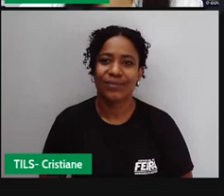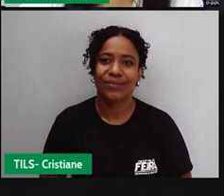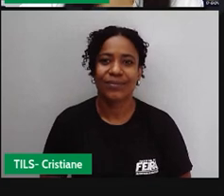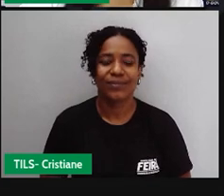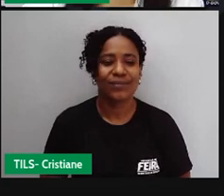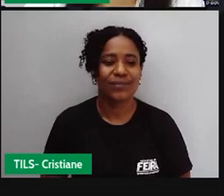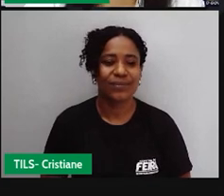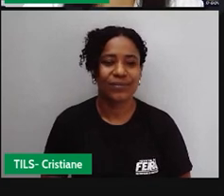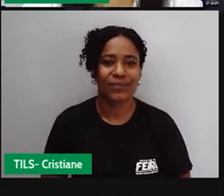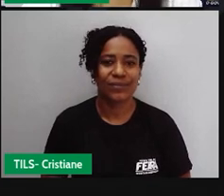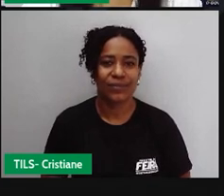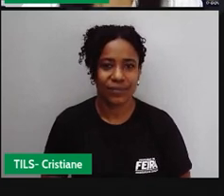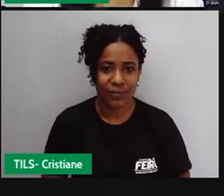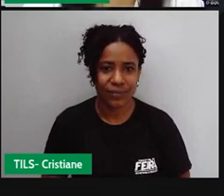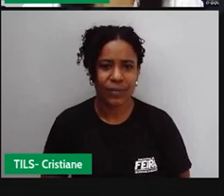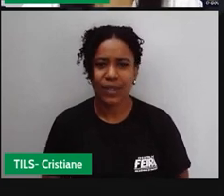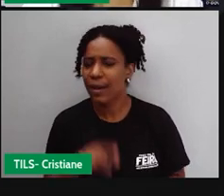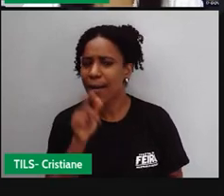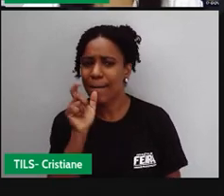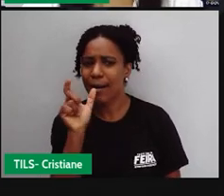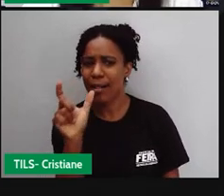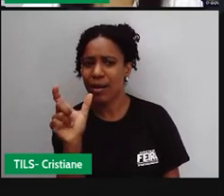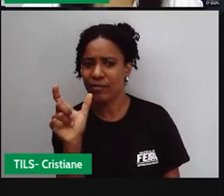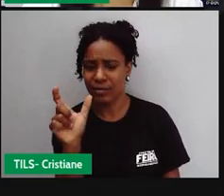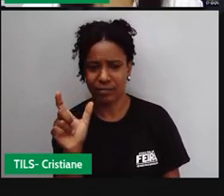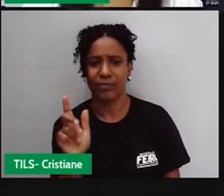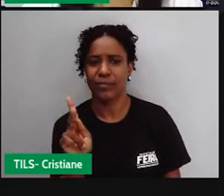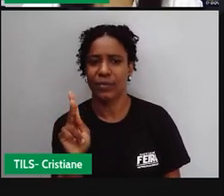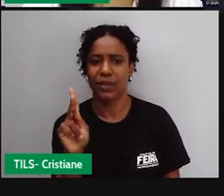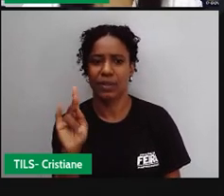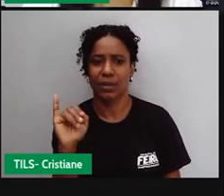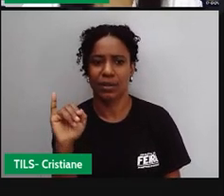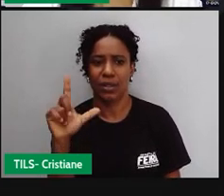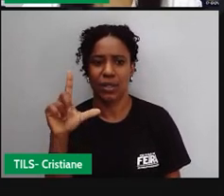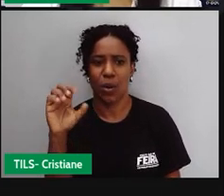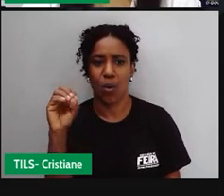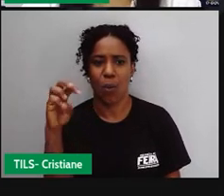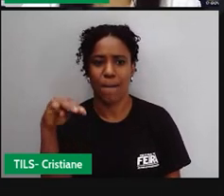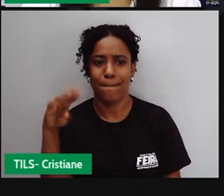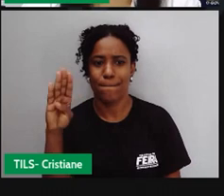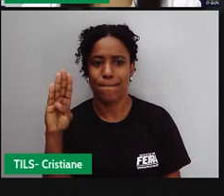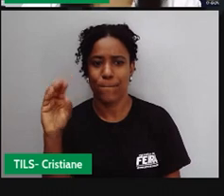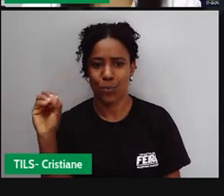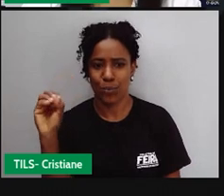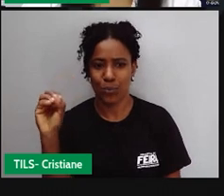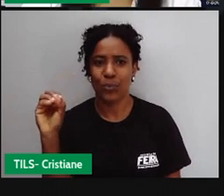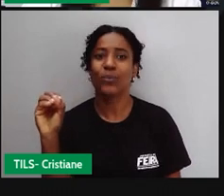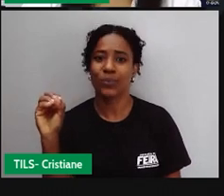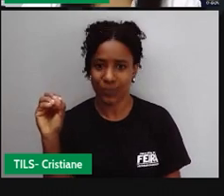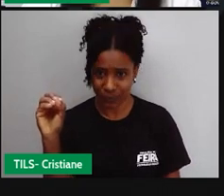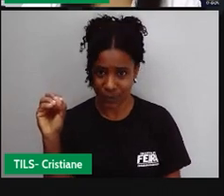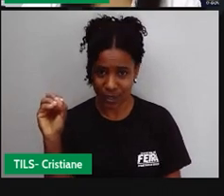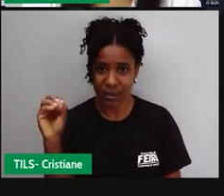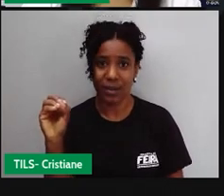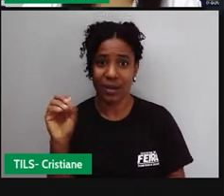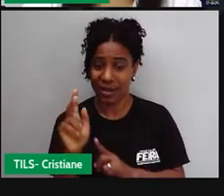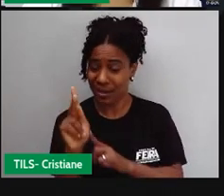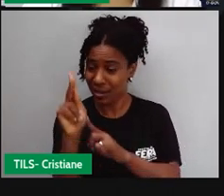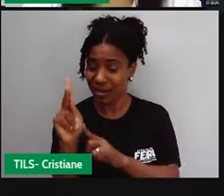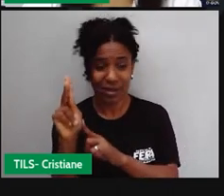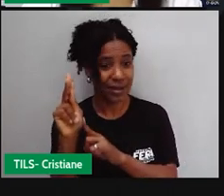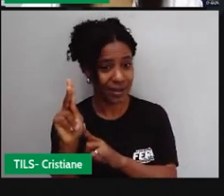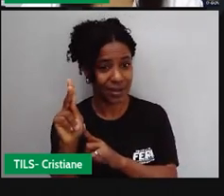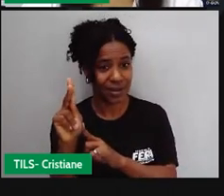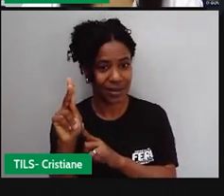A palavra quilombo, ela origina-se do termo quilombo. É quilombo escrito com a letra K,